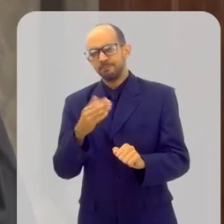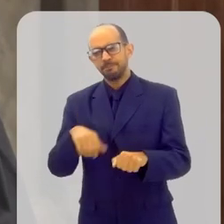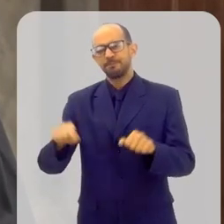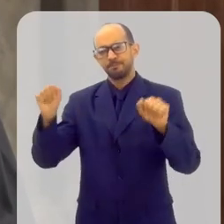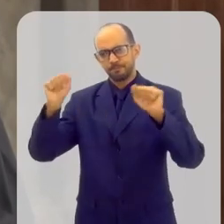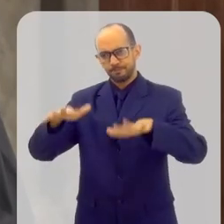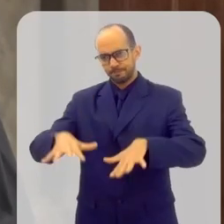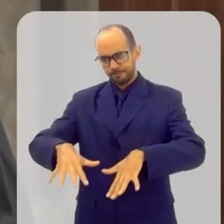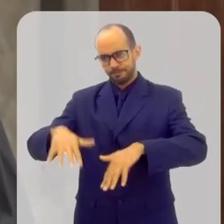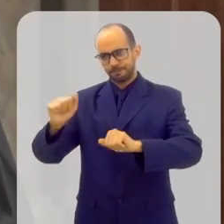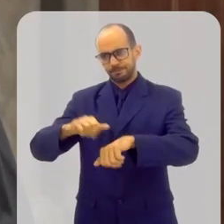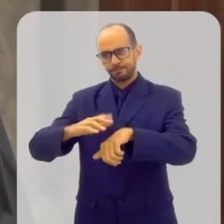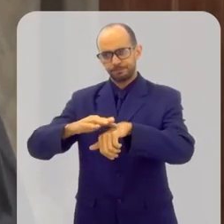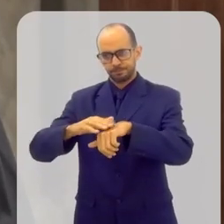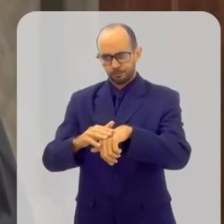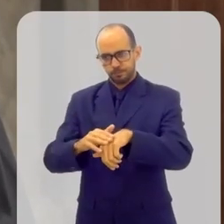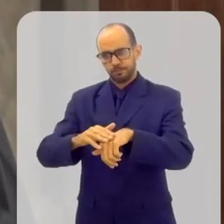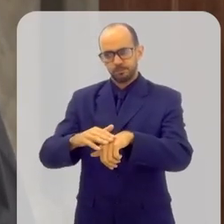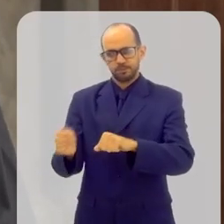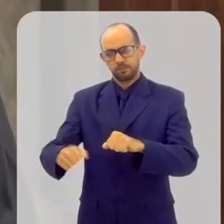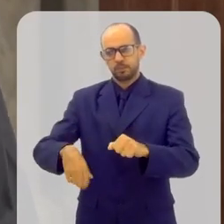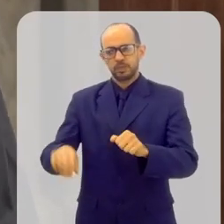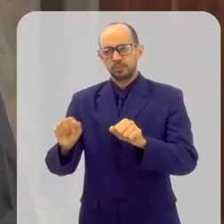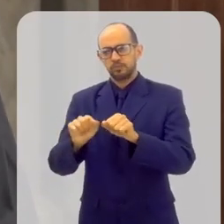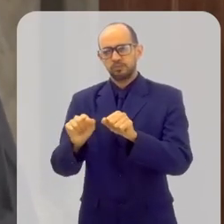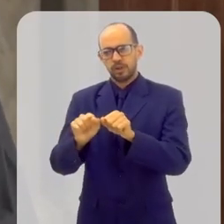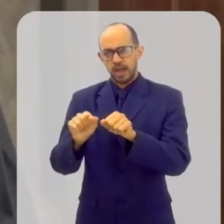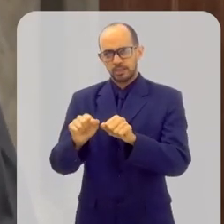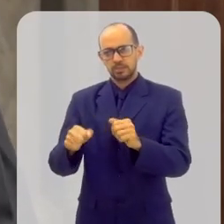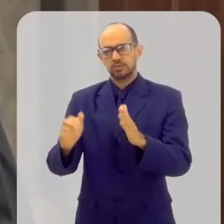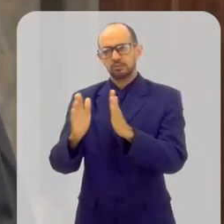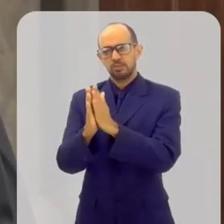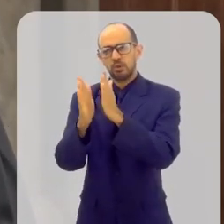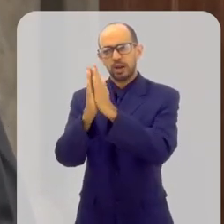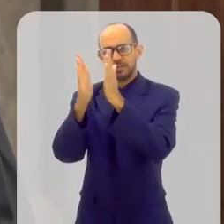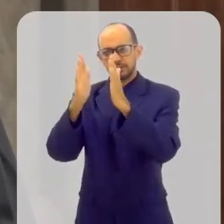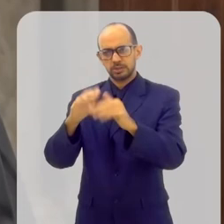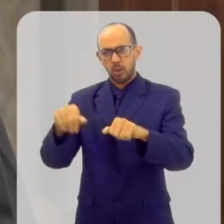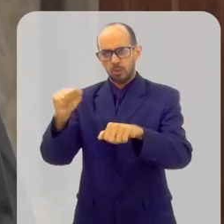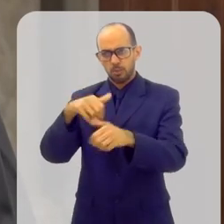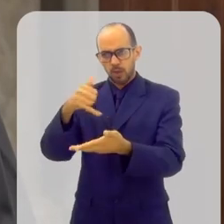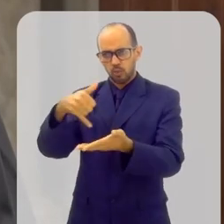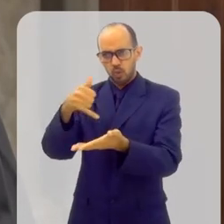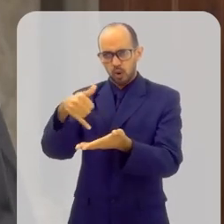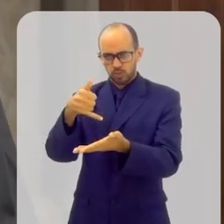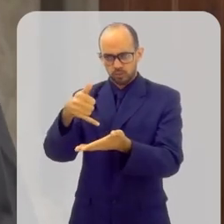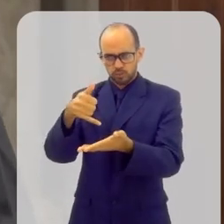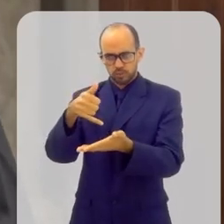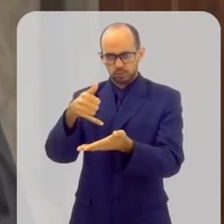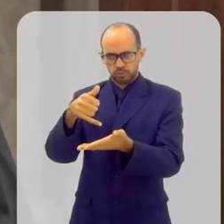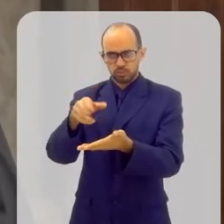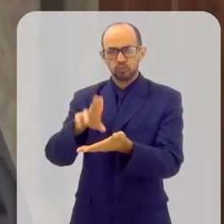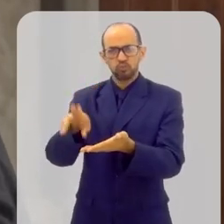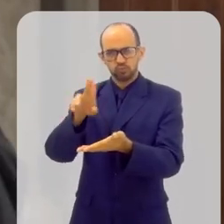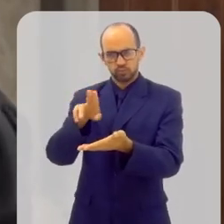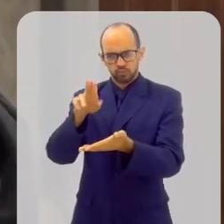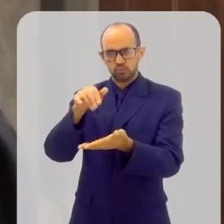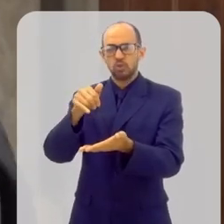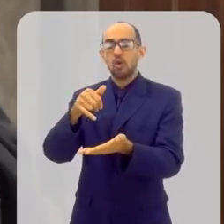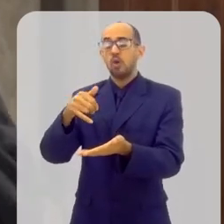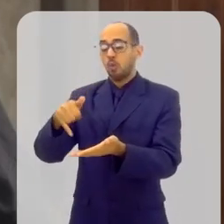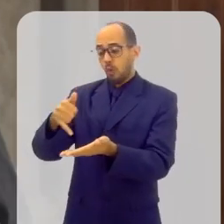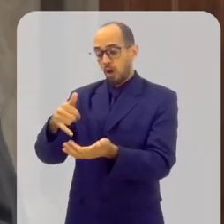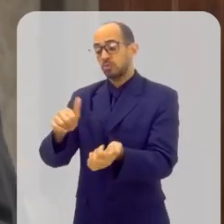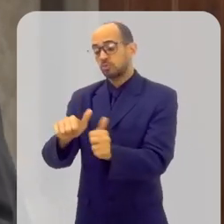a unção dos enfermos. Todas essas situações faz-se uma bênção especial para esse óleo. Usamos muito óleo nas celebrações. No